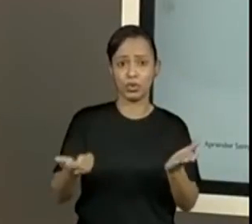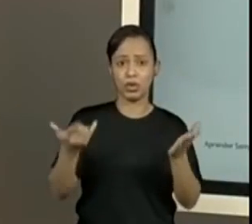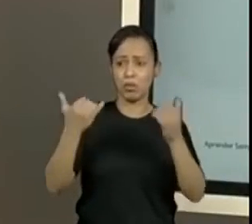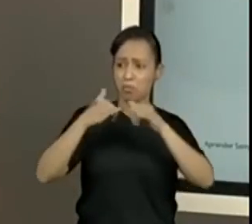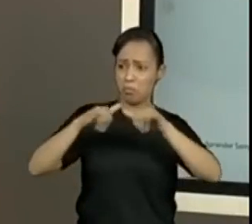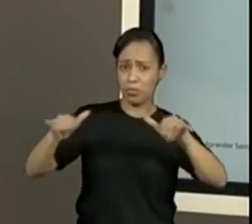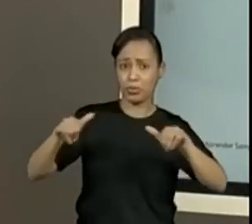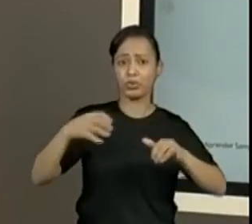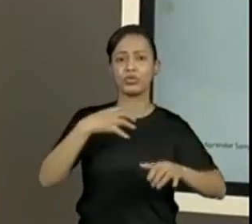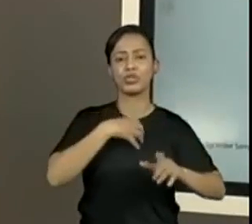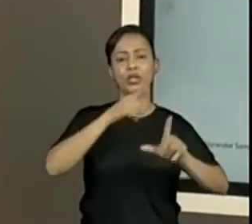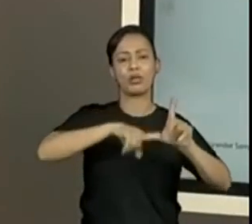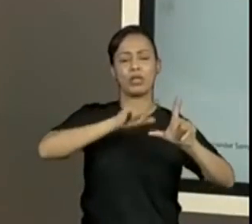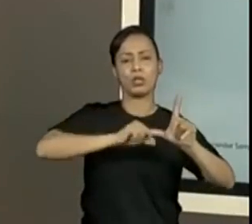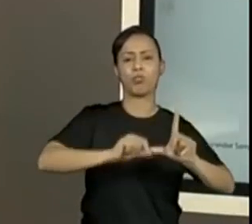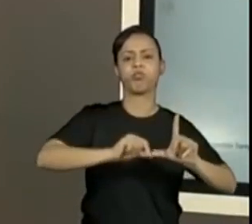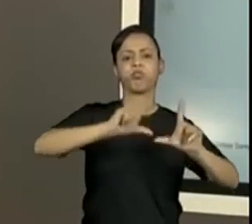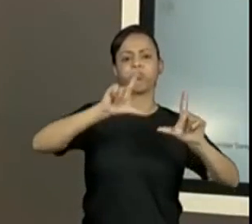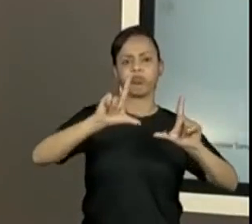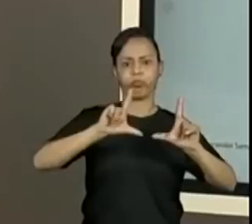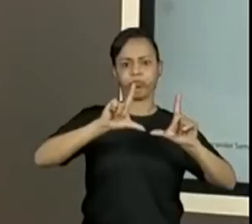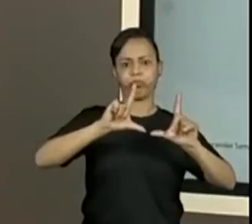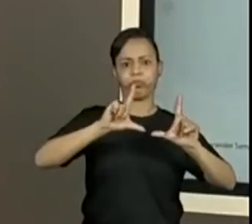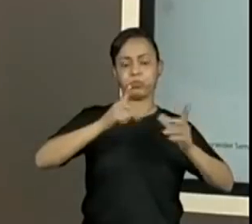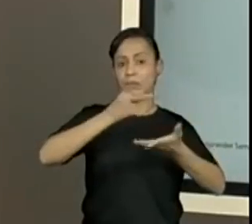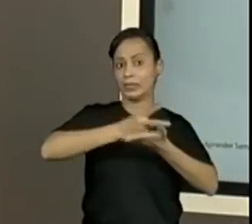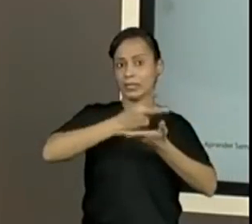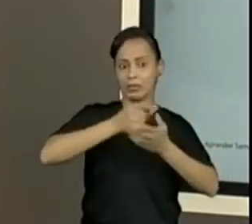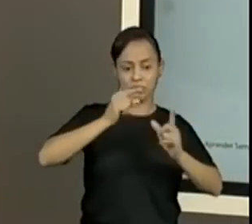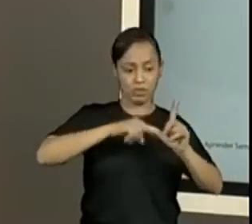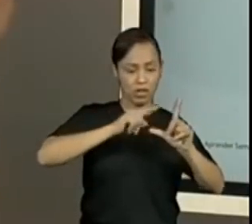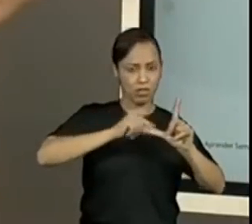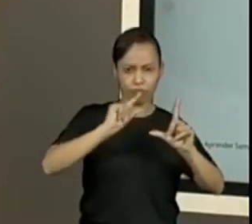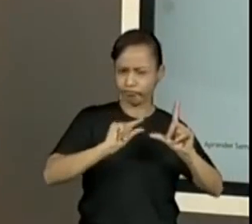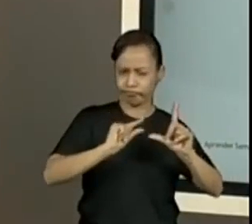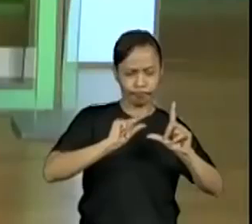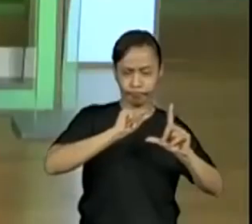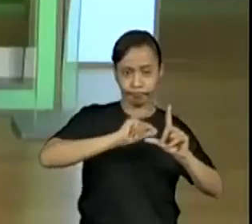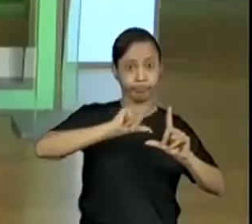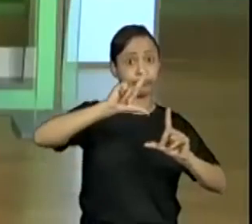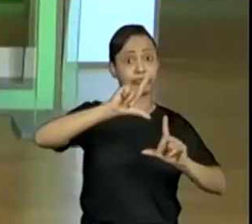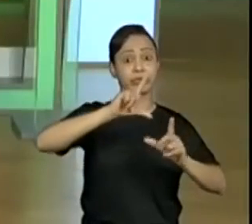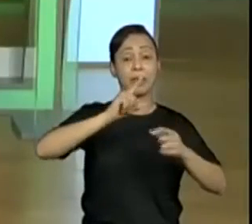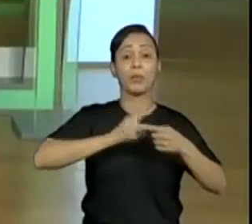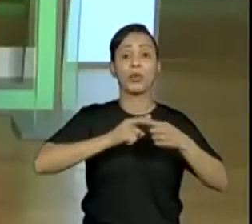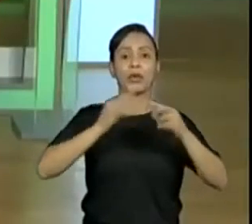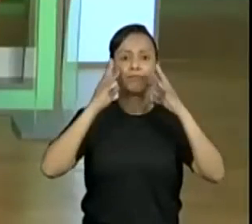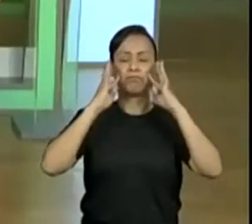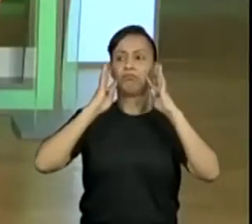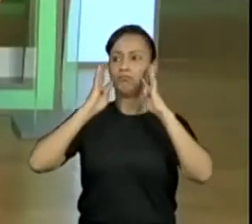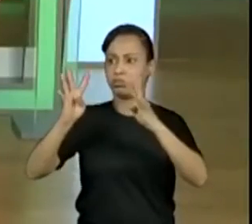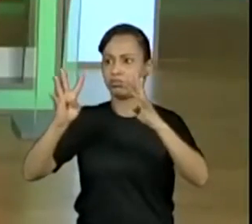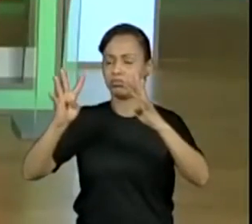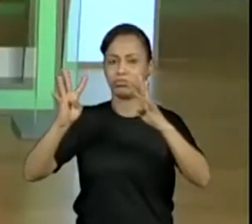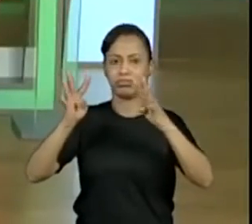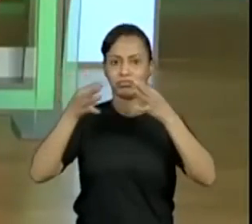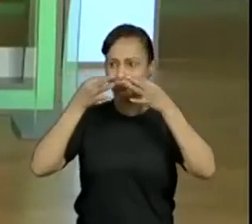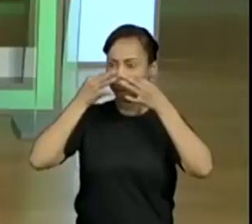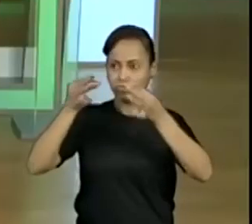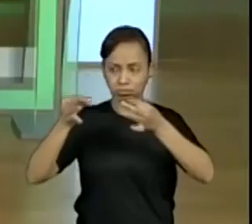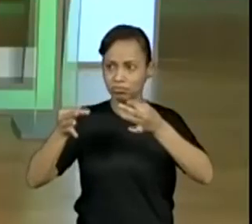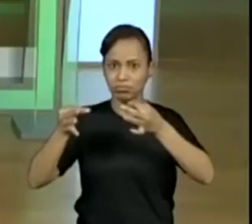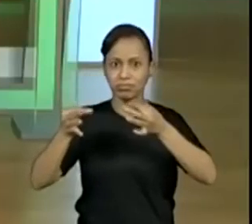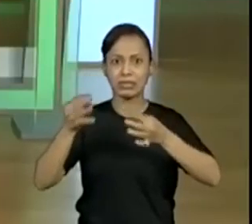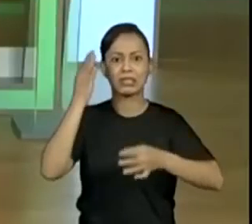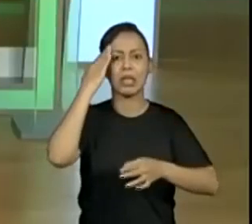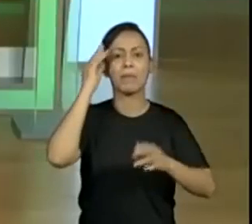notícias. Sim. Então vocês vão ter uma experiência diferente do que vocês estão acostumados. Exatamente. A gente manteve a escrita para que vocês tivessem a